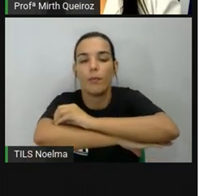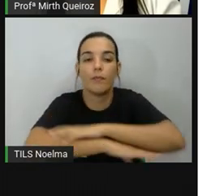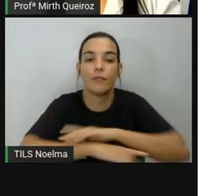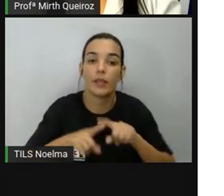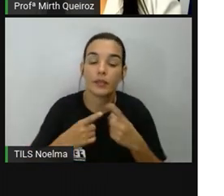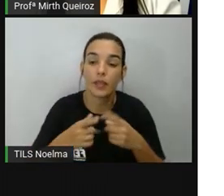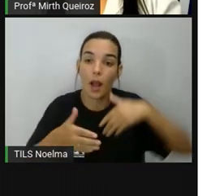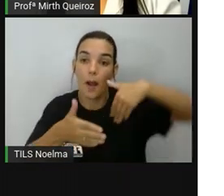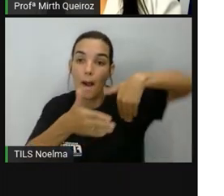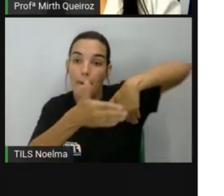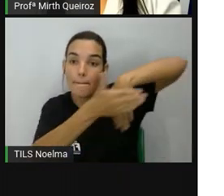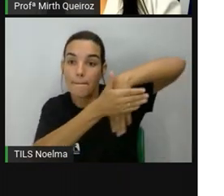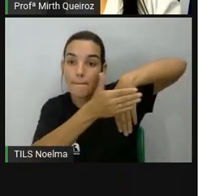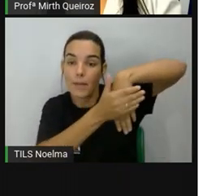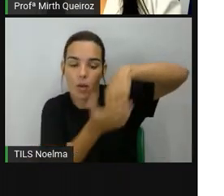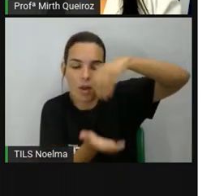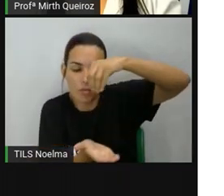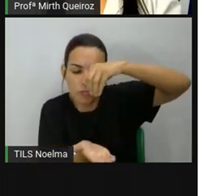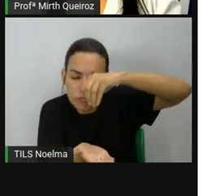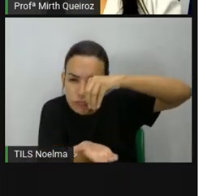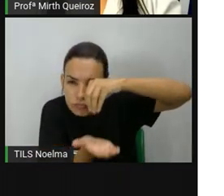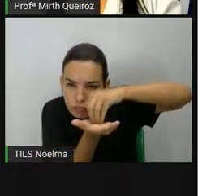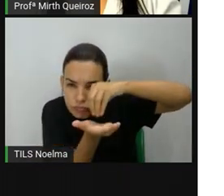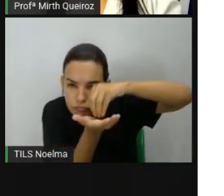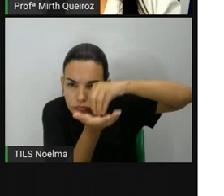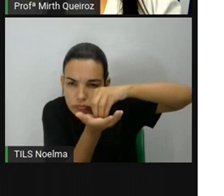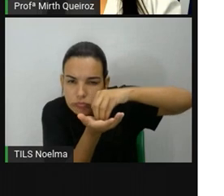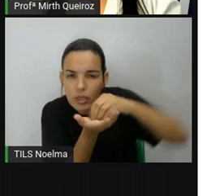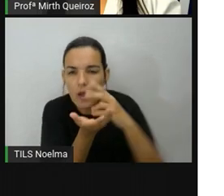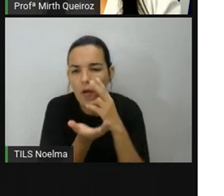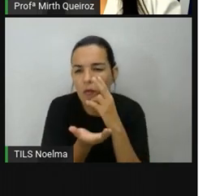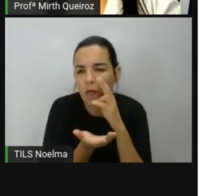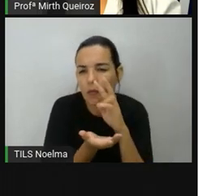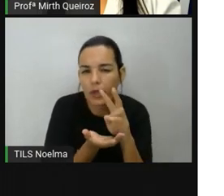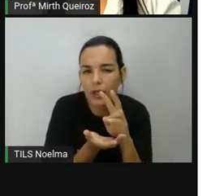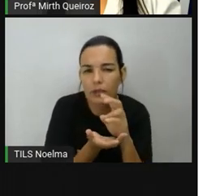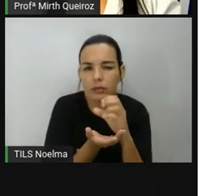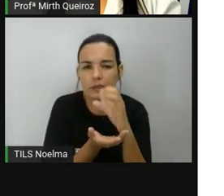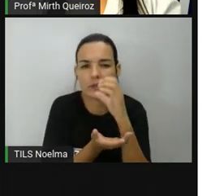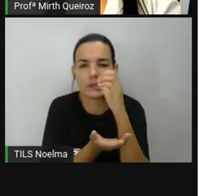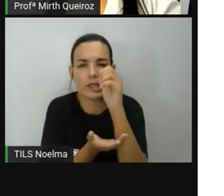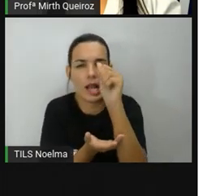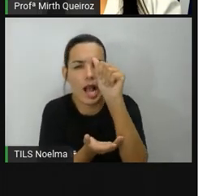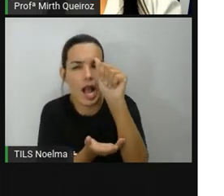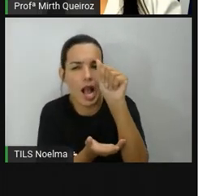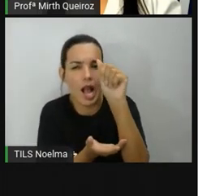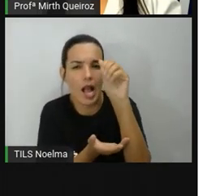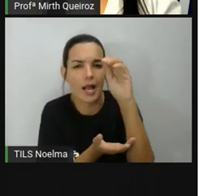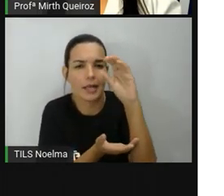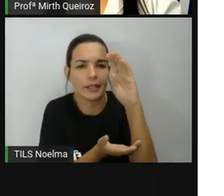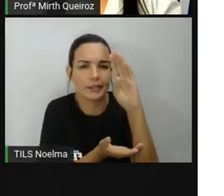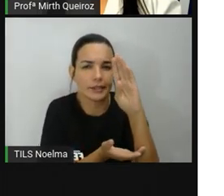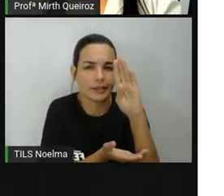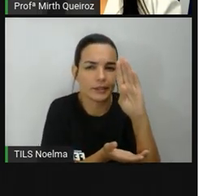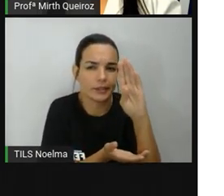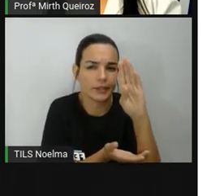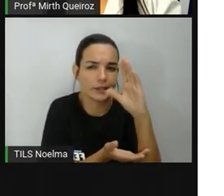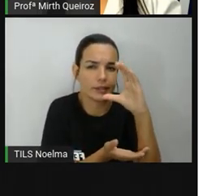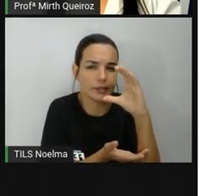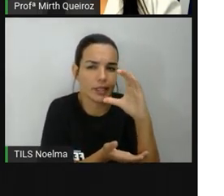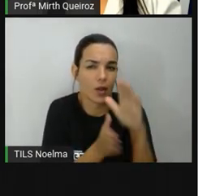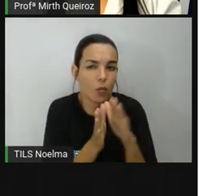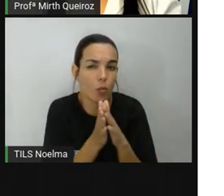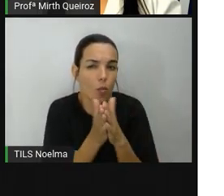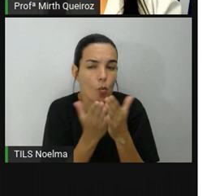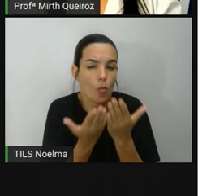do centro do campo de futebol. Com base nas orientações dos pontos cardeais norte e sul, leste e oeste, qual